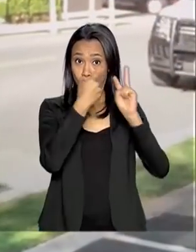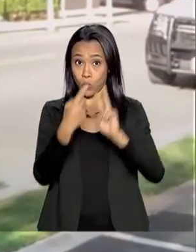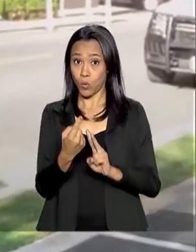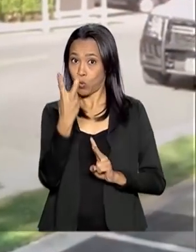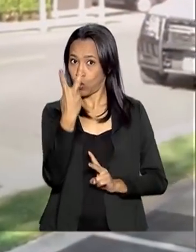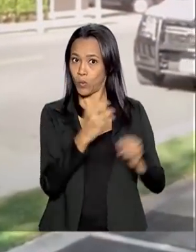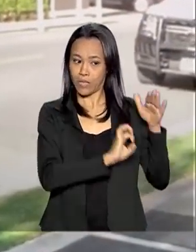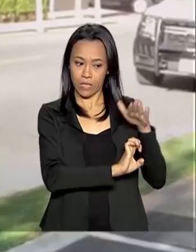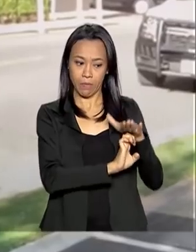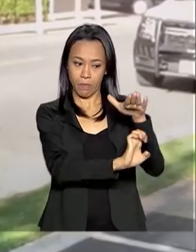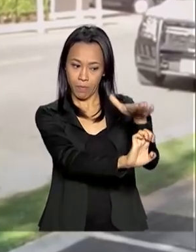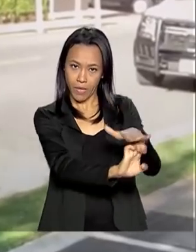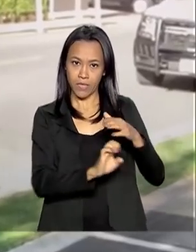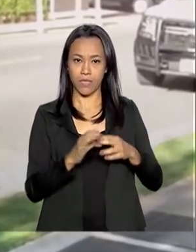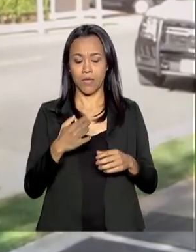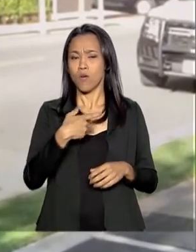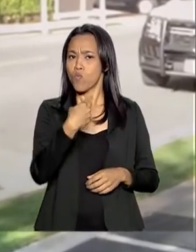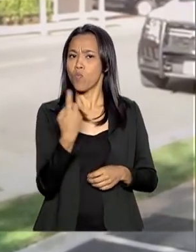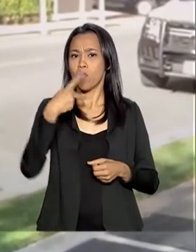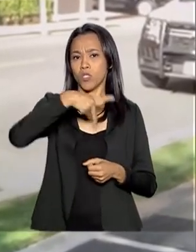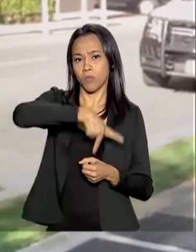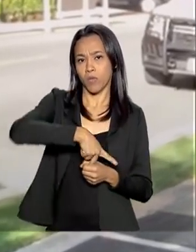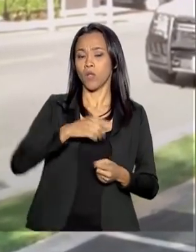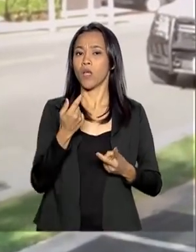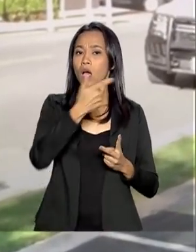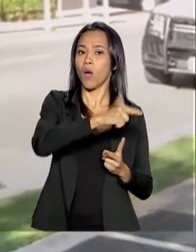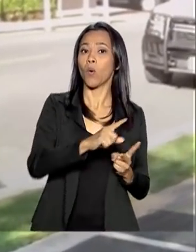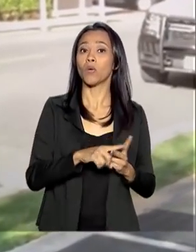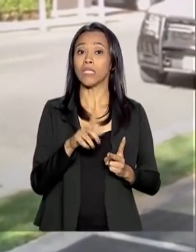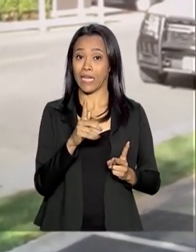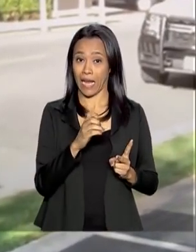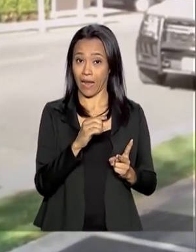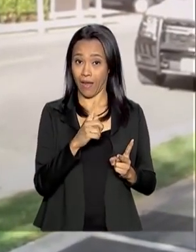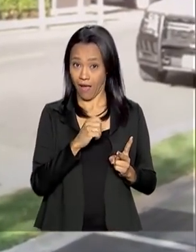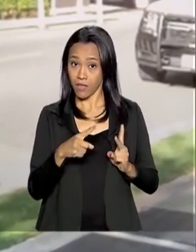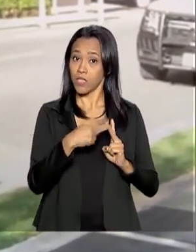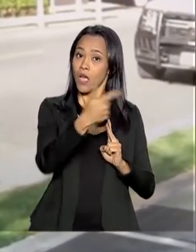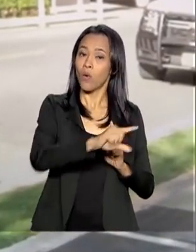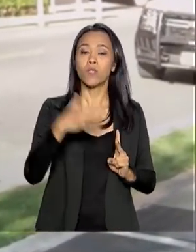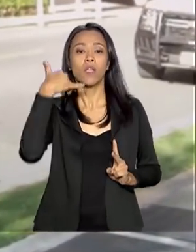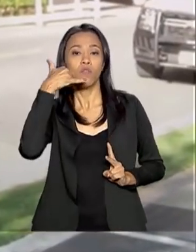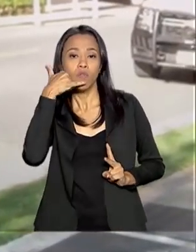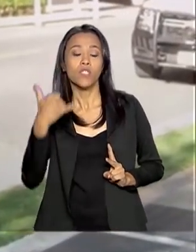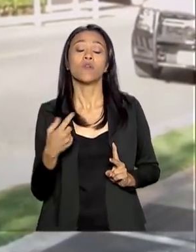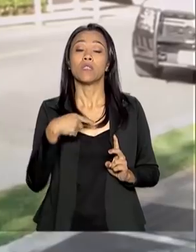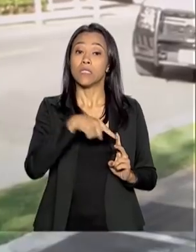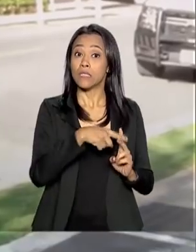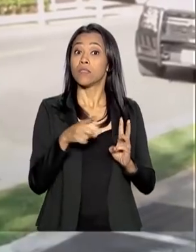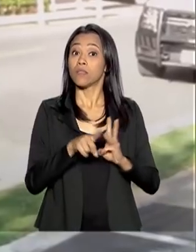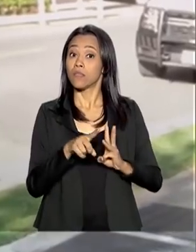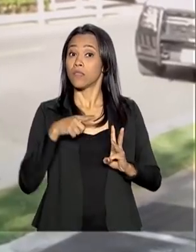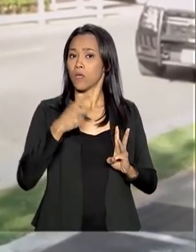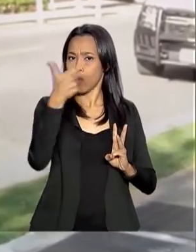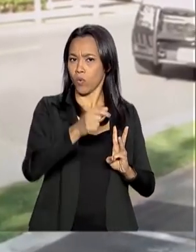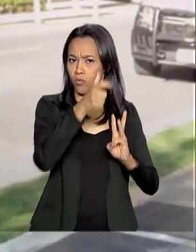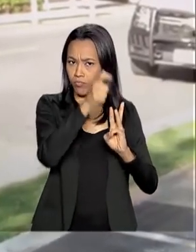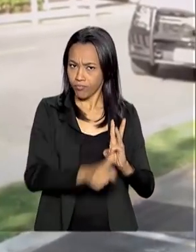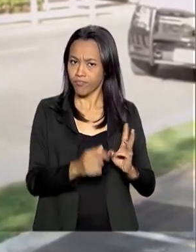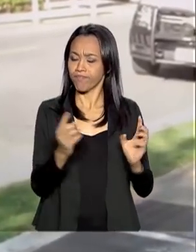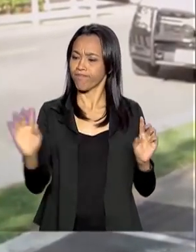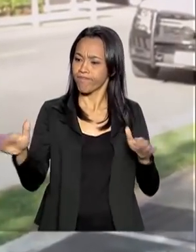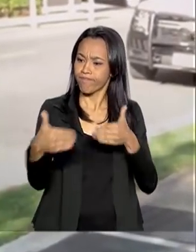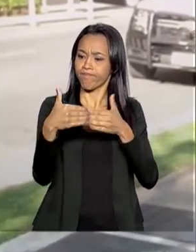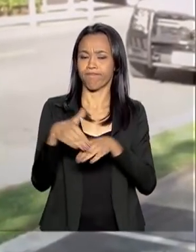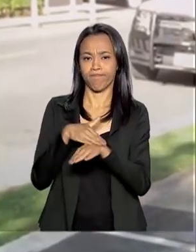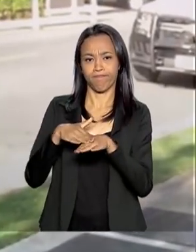-americanas, uma de petróleo e gás e outra de telefonia. Primeiro, o presidente se reúne com o CEO da ExxonMobil, Darren Woods. Em seguida, Bolsonaro